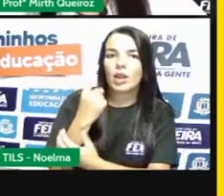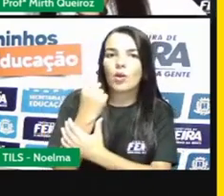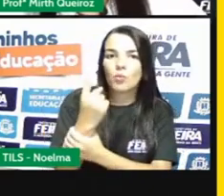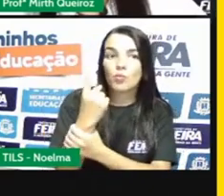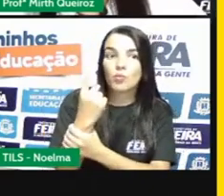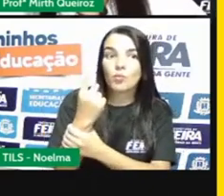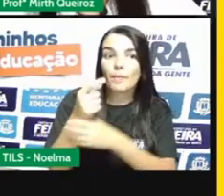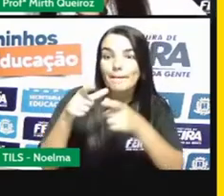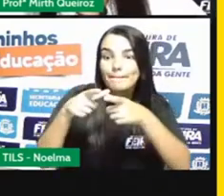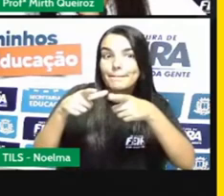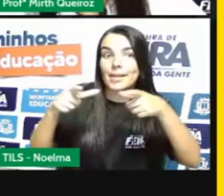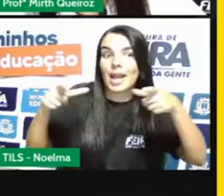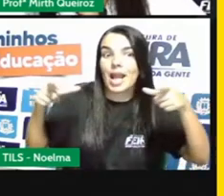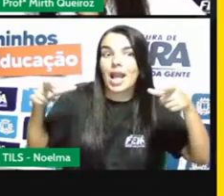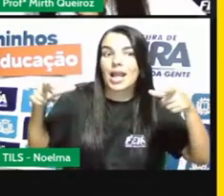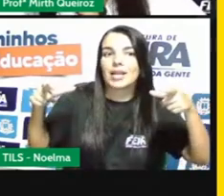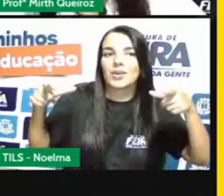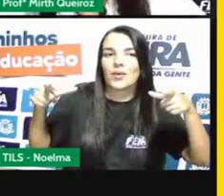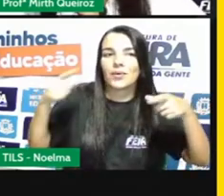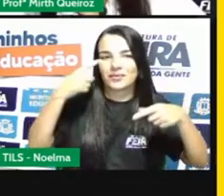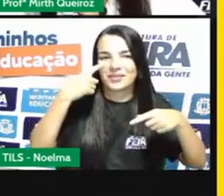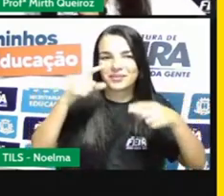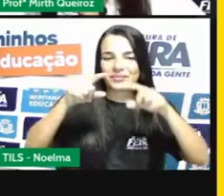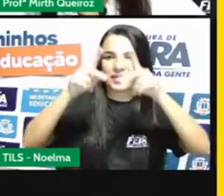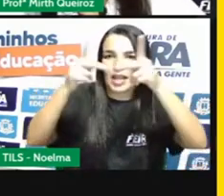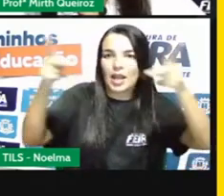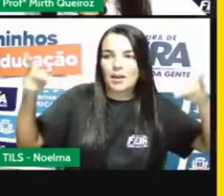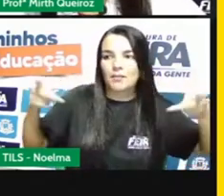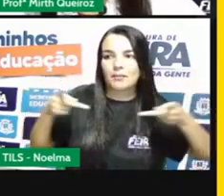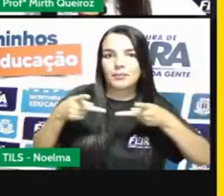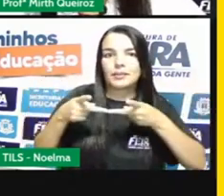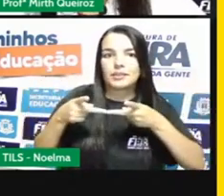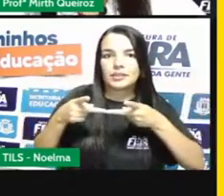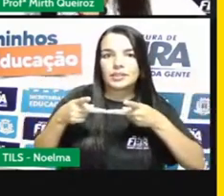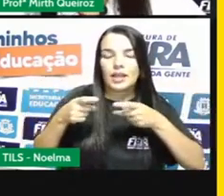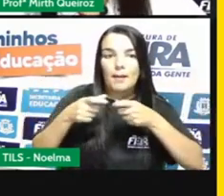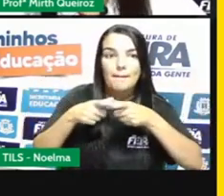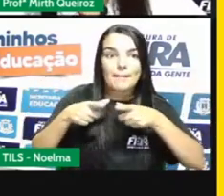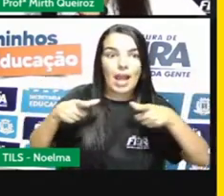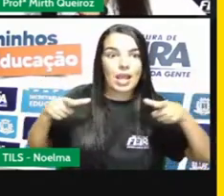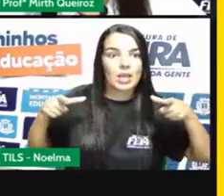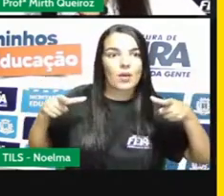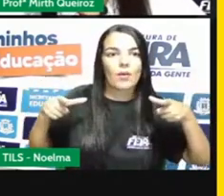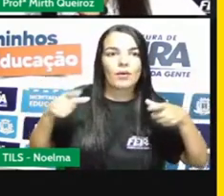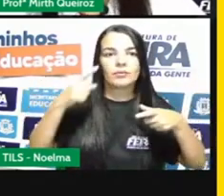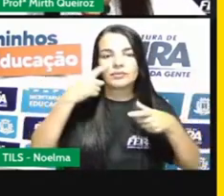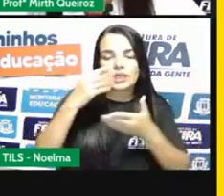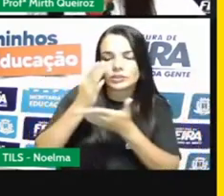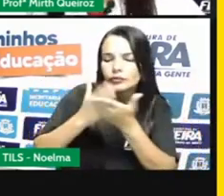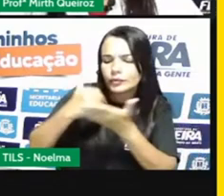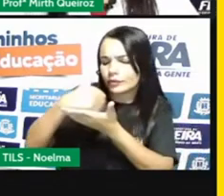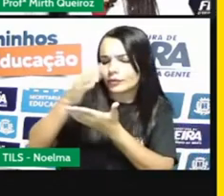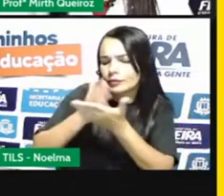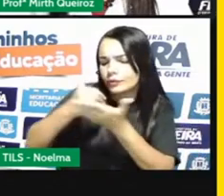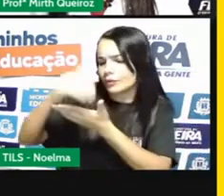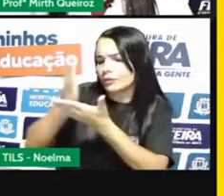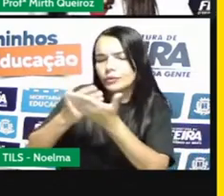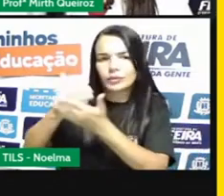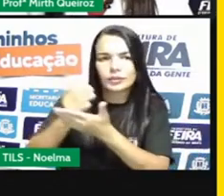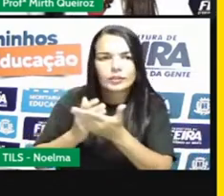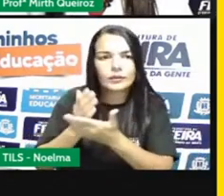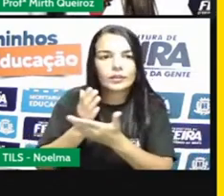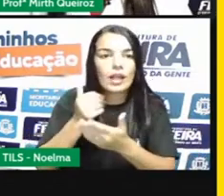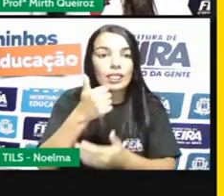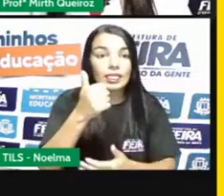uma fatia aqui desse um quarto é muito maior do que uma fatia de dez partes. Se vocês pegarem uma pizza e dividirem em